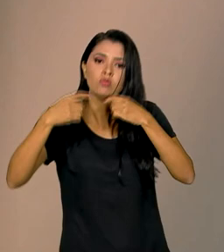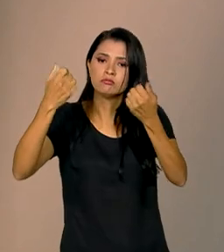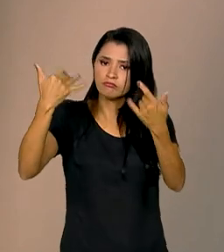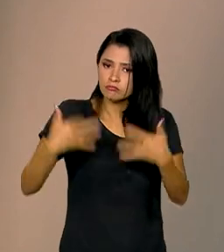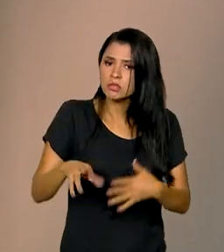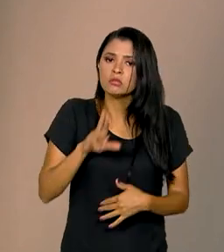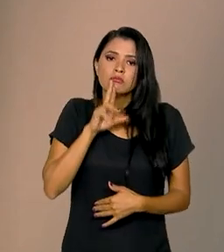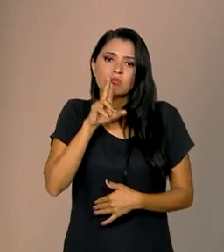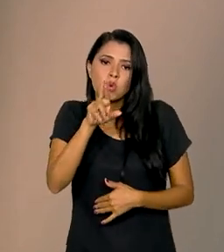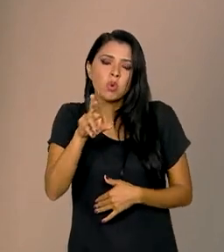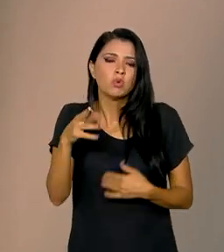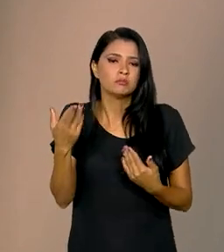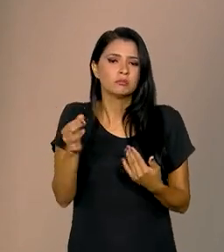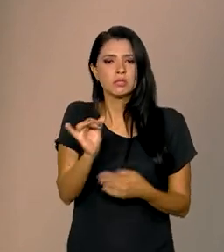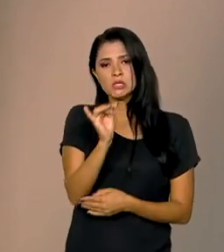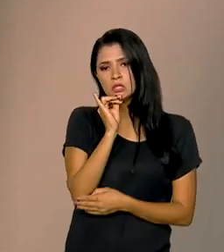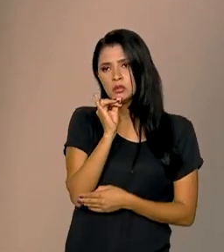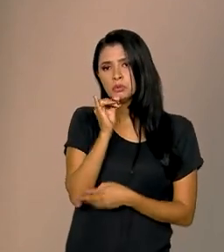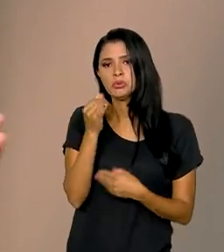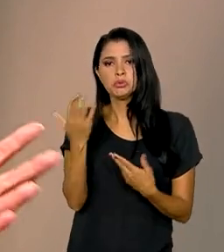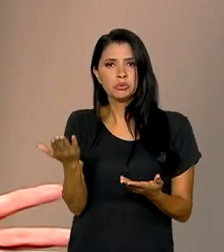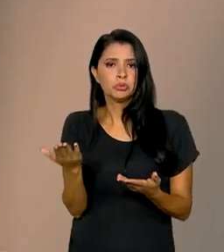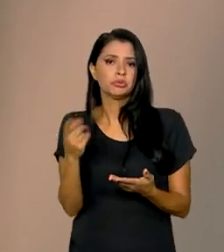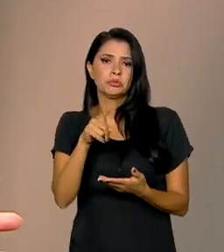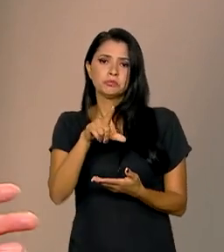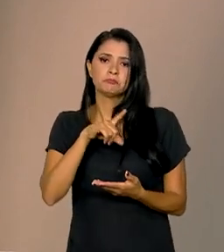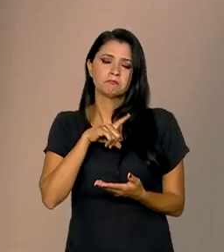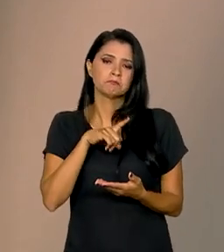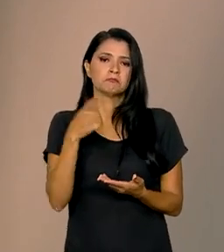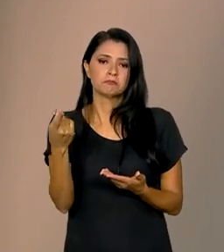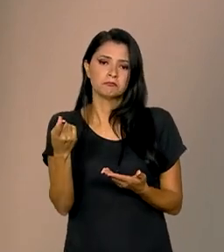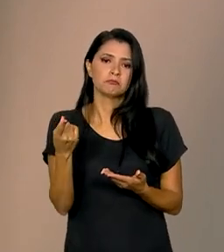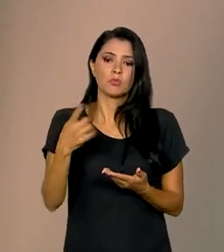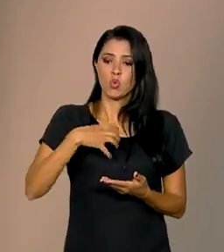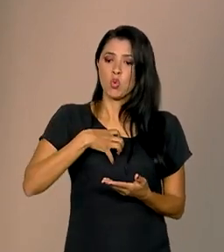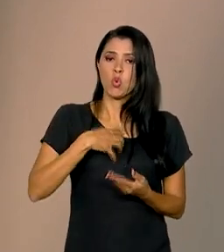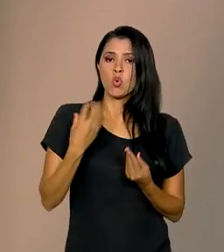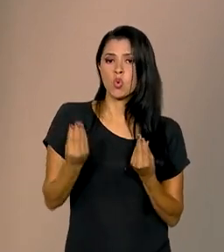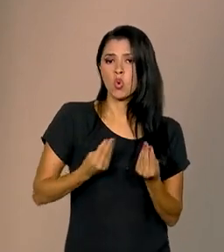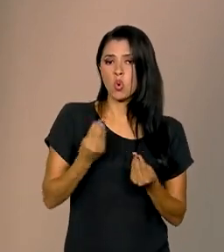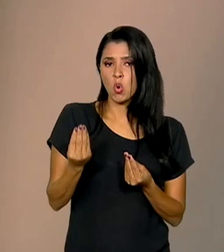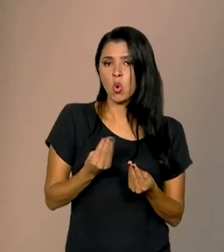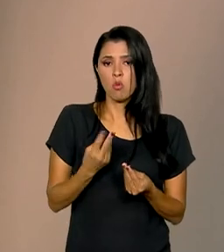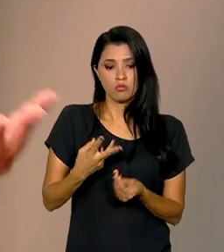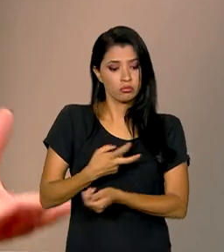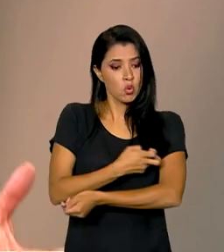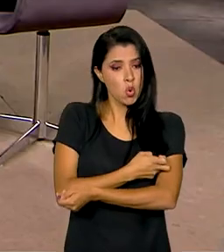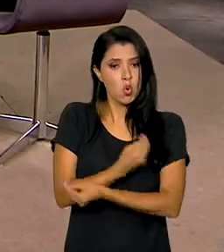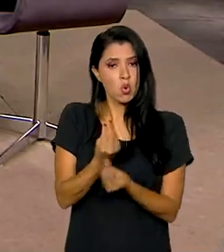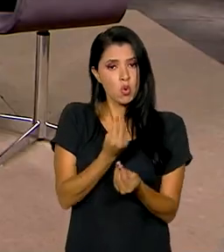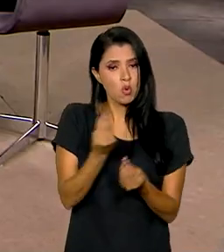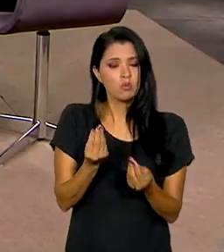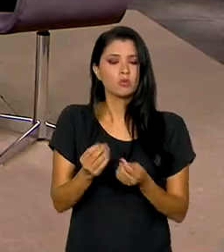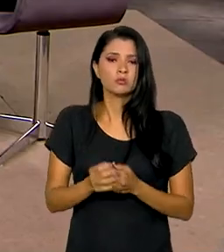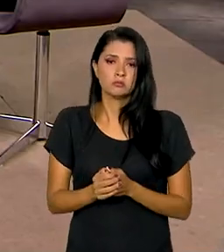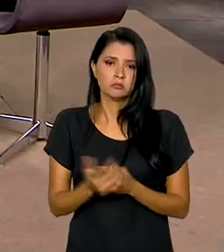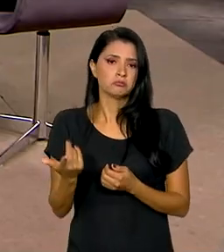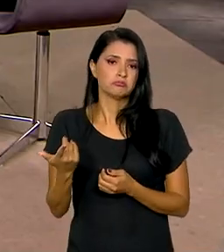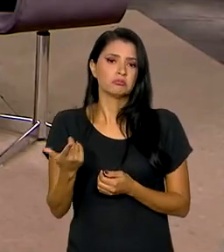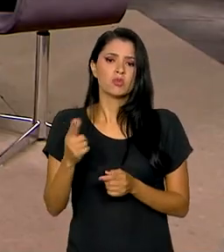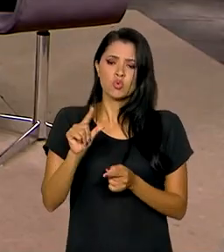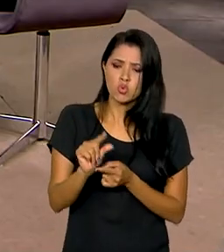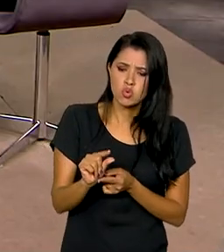com relação ao modo de tomar as vacinas, as